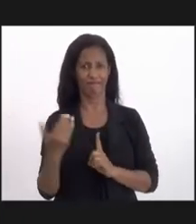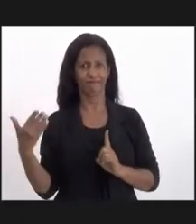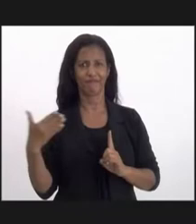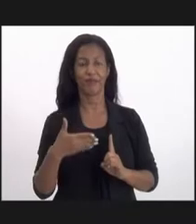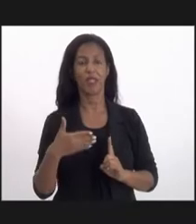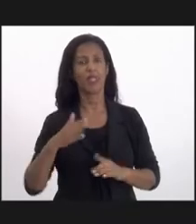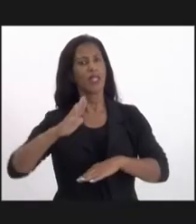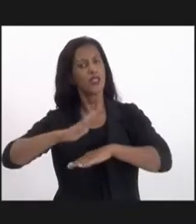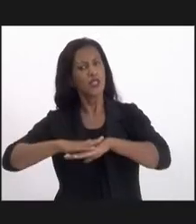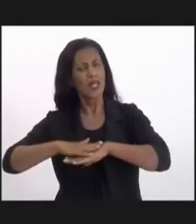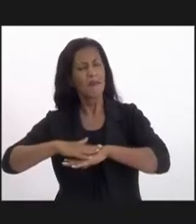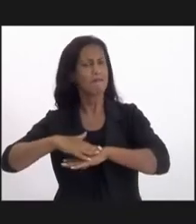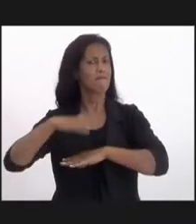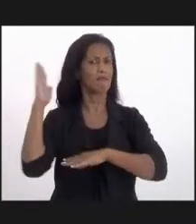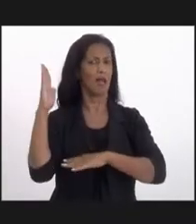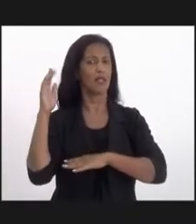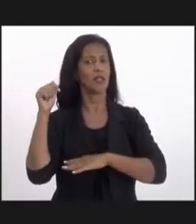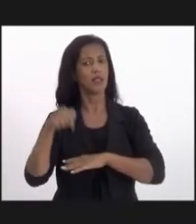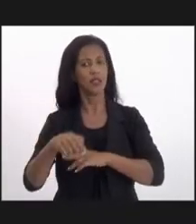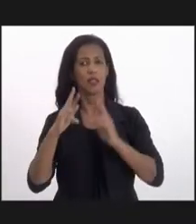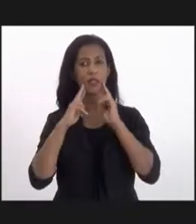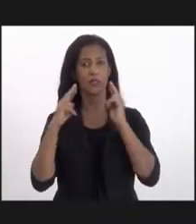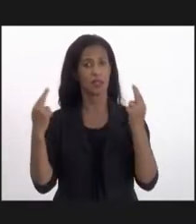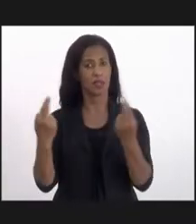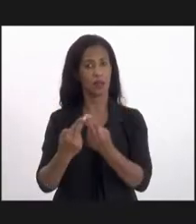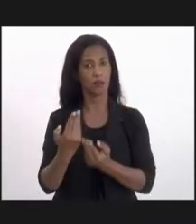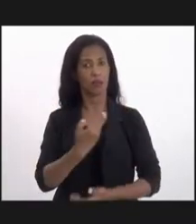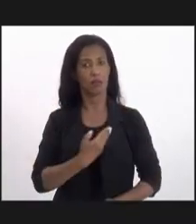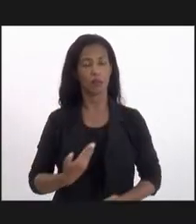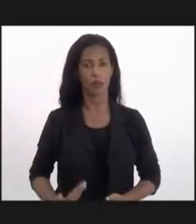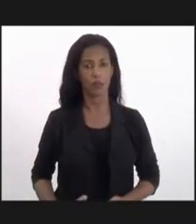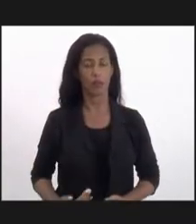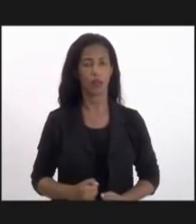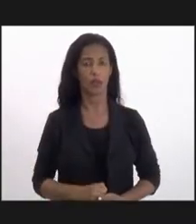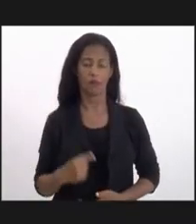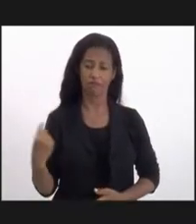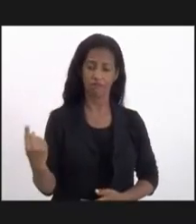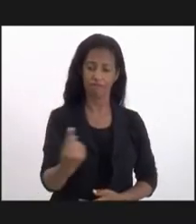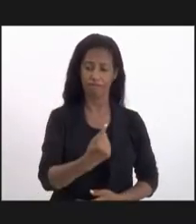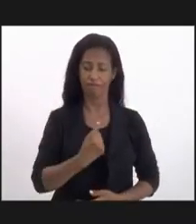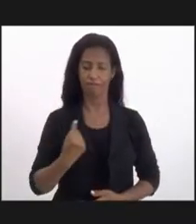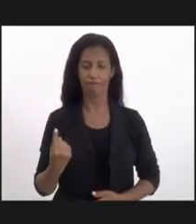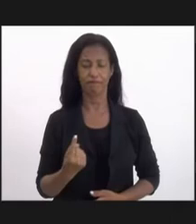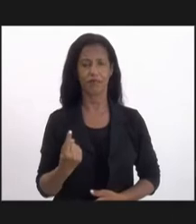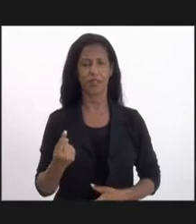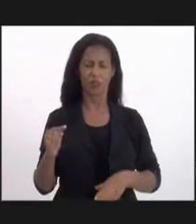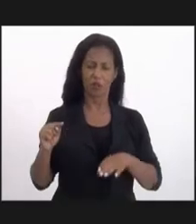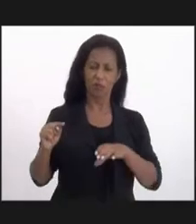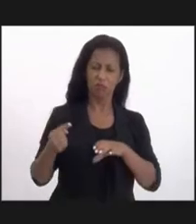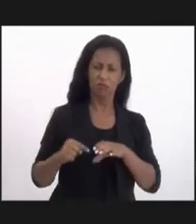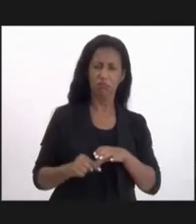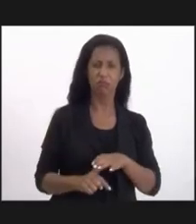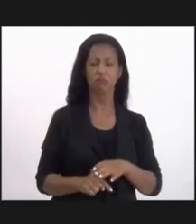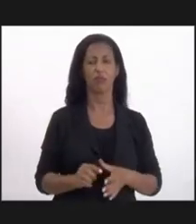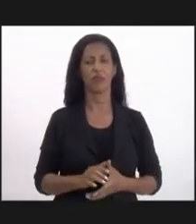quer ir mais, né? A gente quer que nessa audiência pública a gente aprofunde